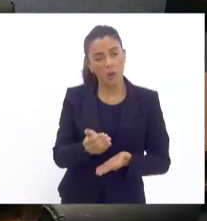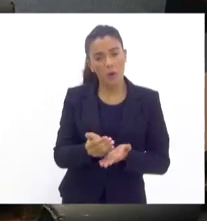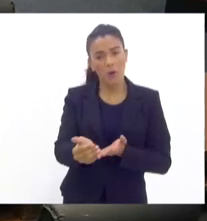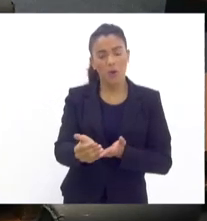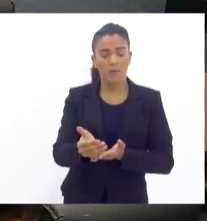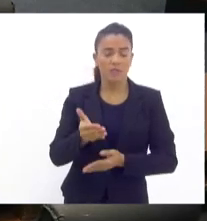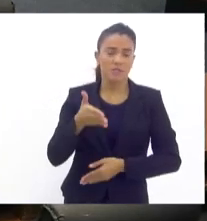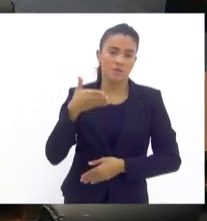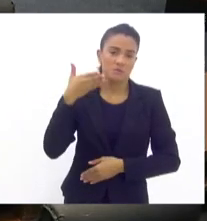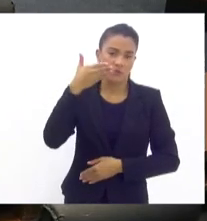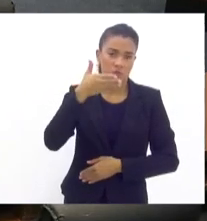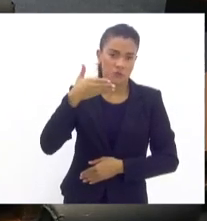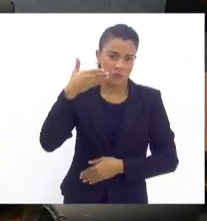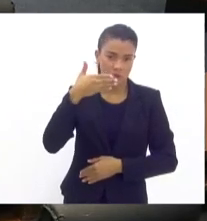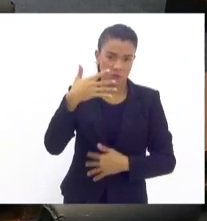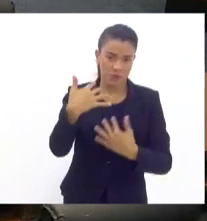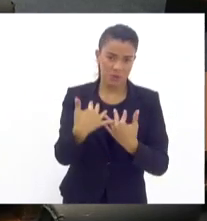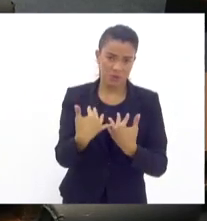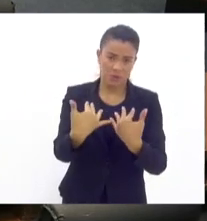audiência pública.